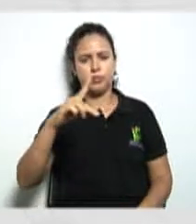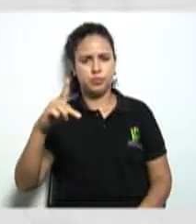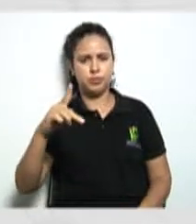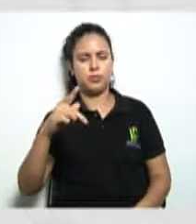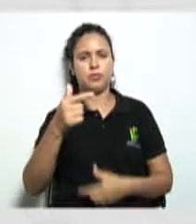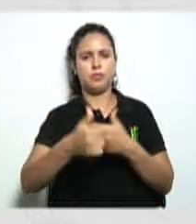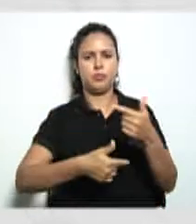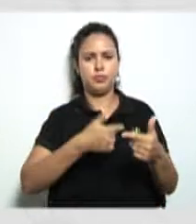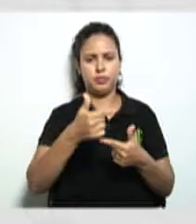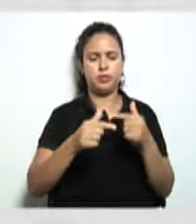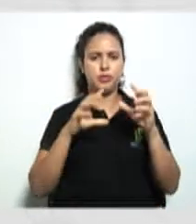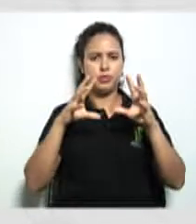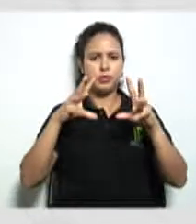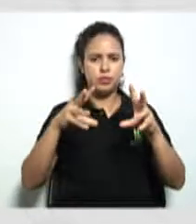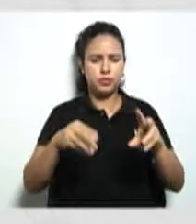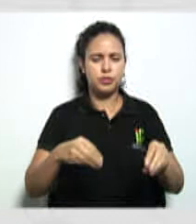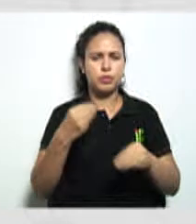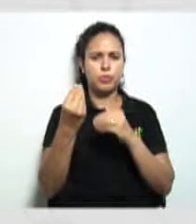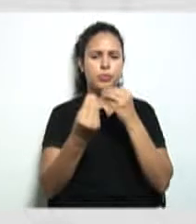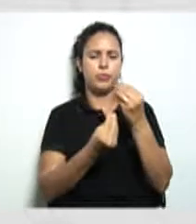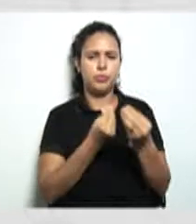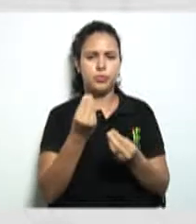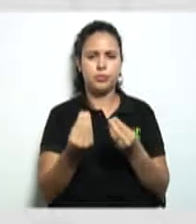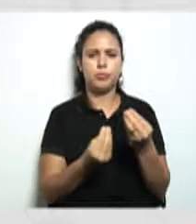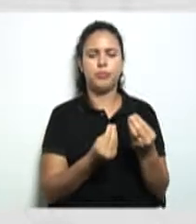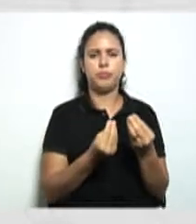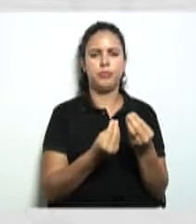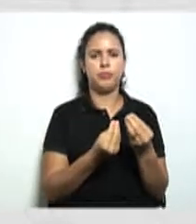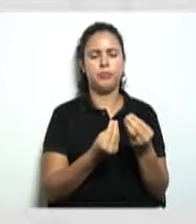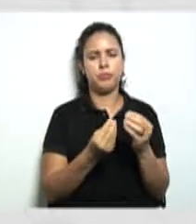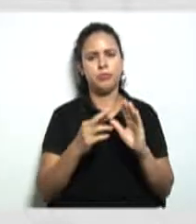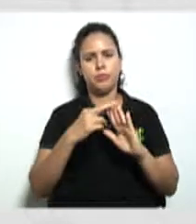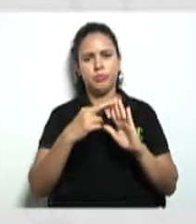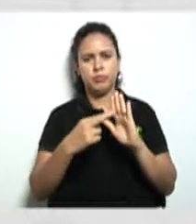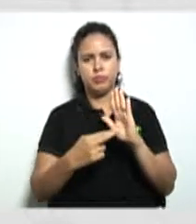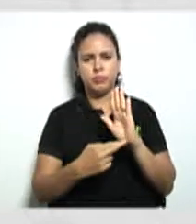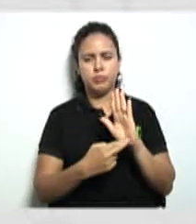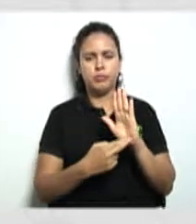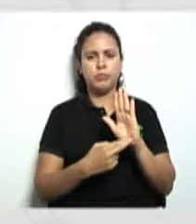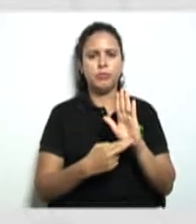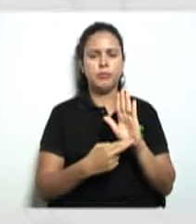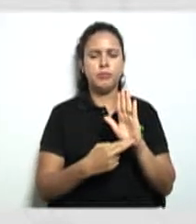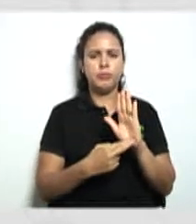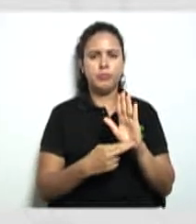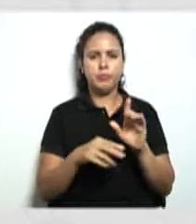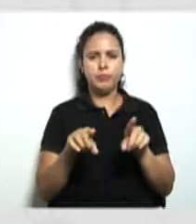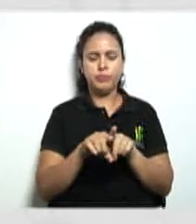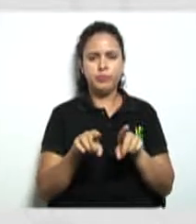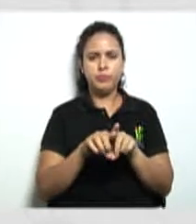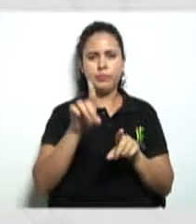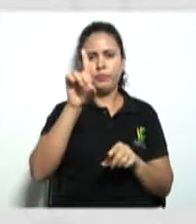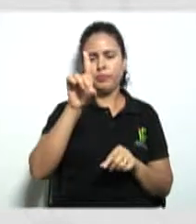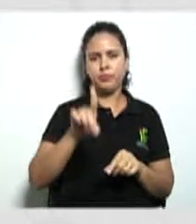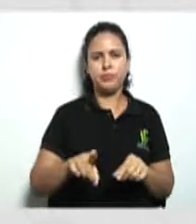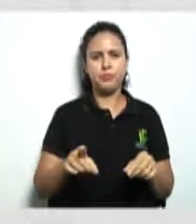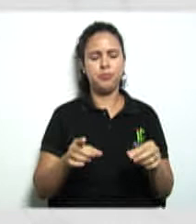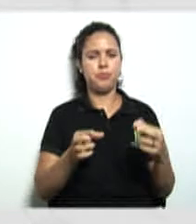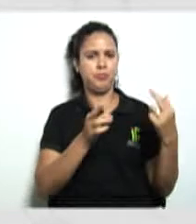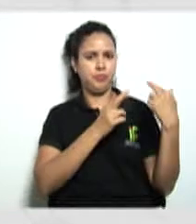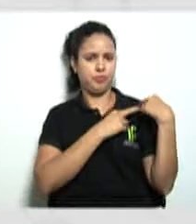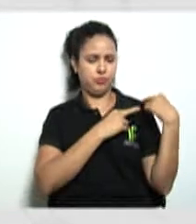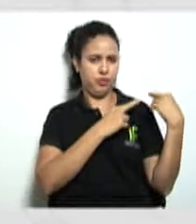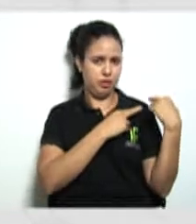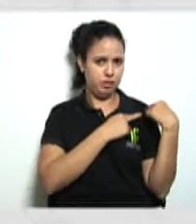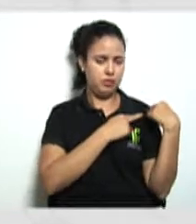então tudo como será todo o regulamento quanto aos deveres os direitos de